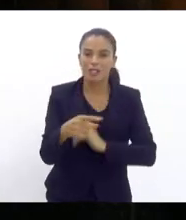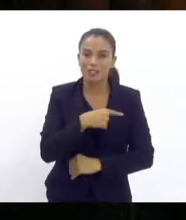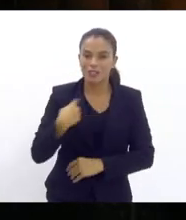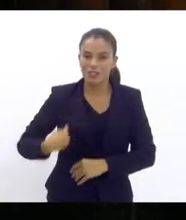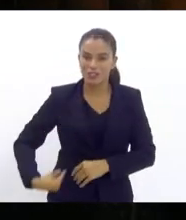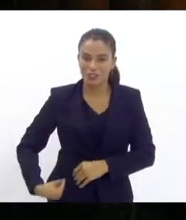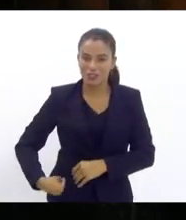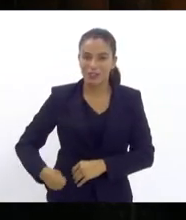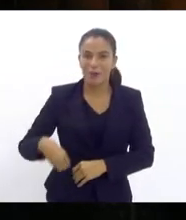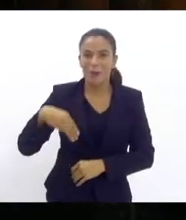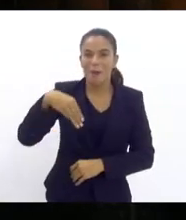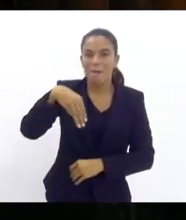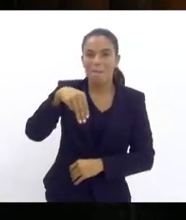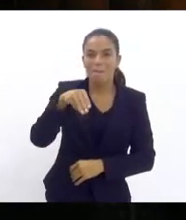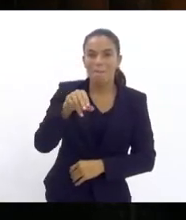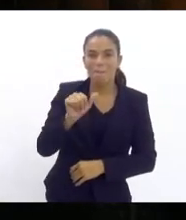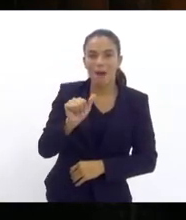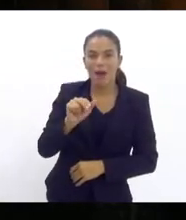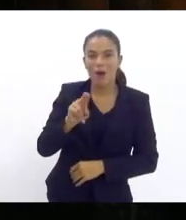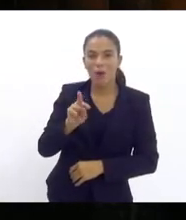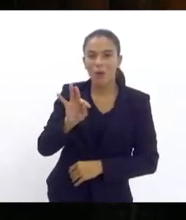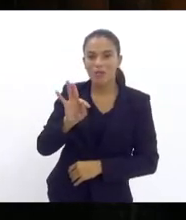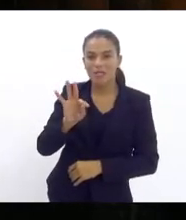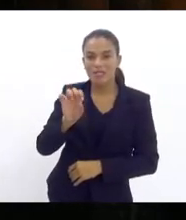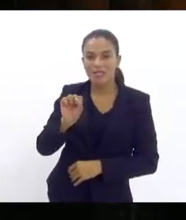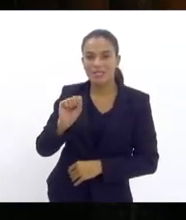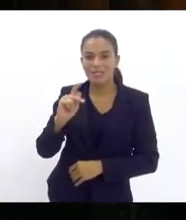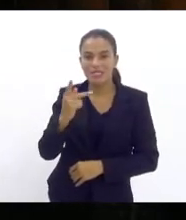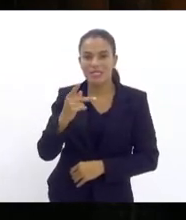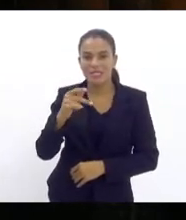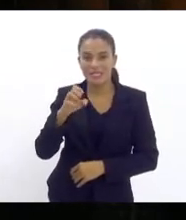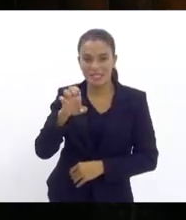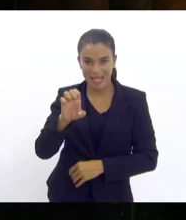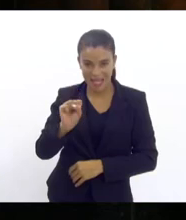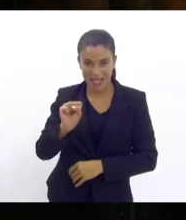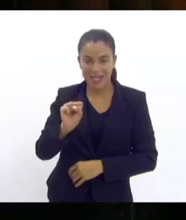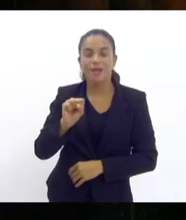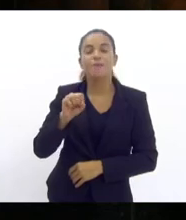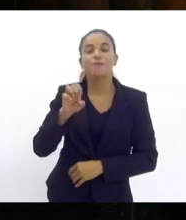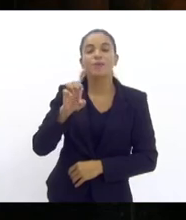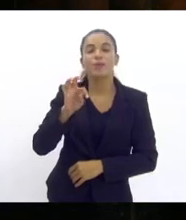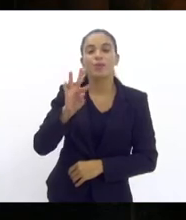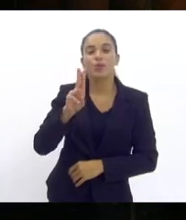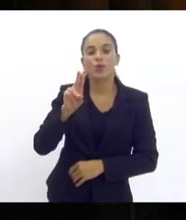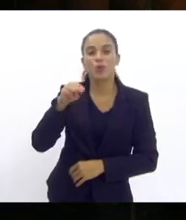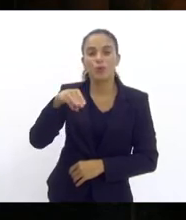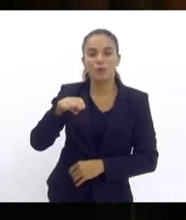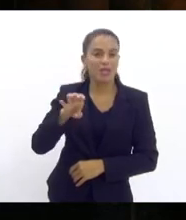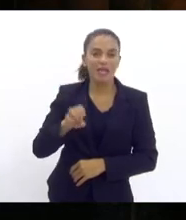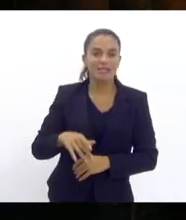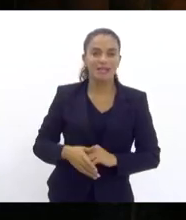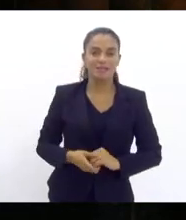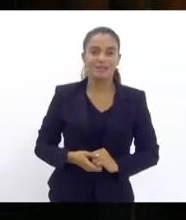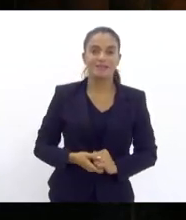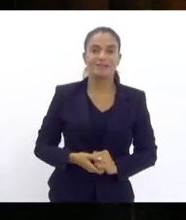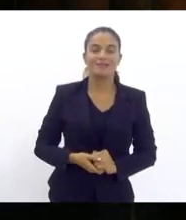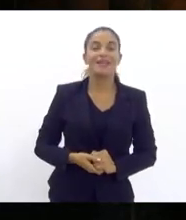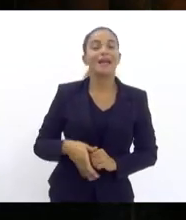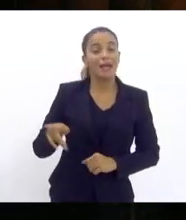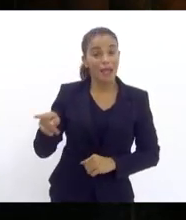chamado Mao Tse Tung que por acaso nasceu em 26 de dezembro como eu é um